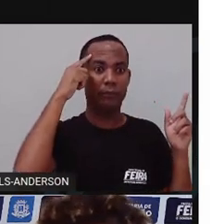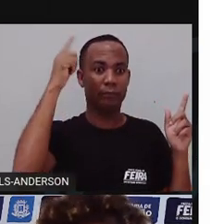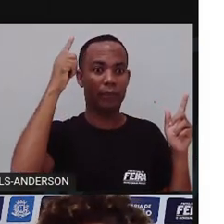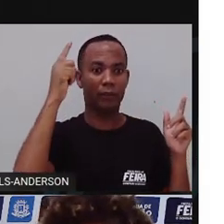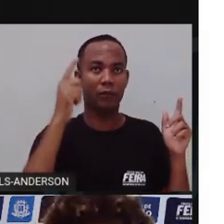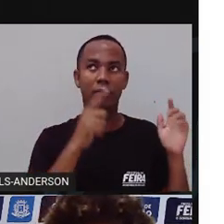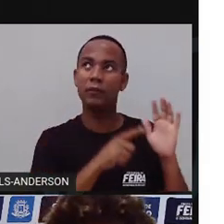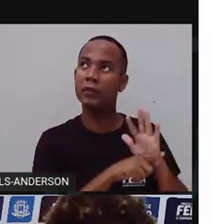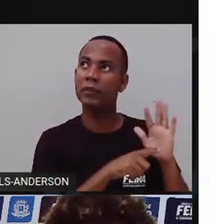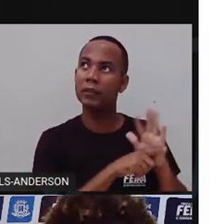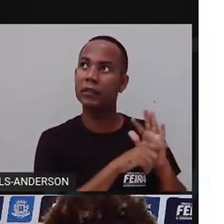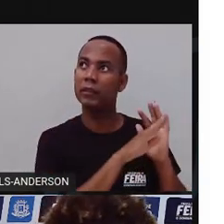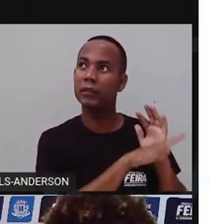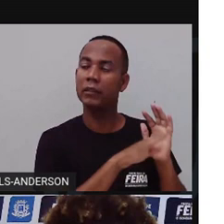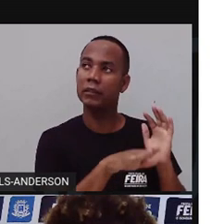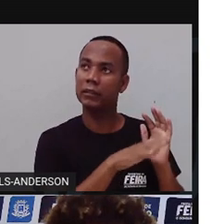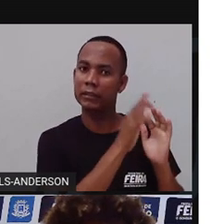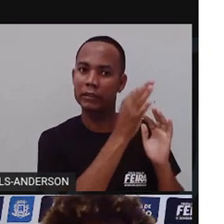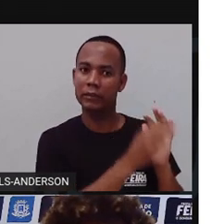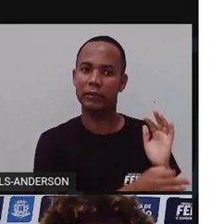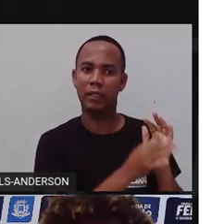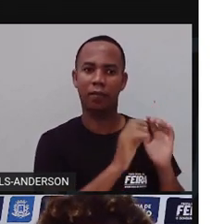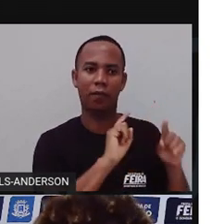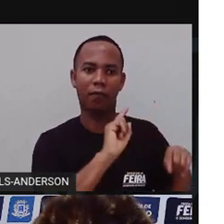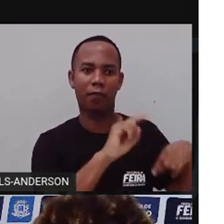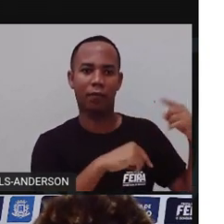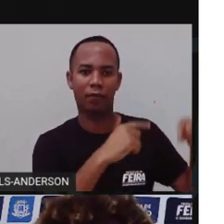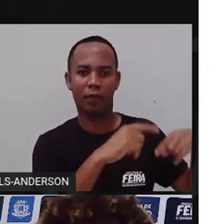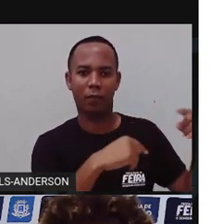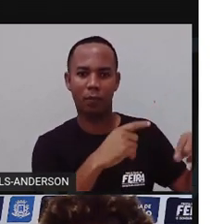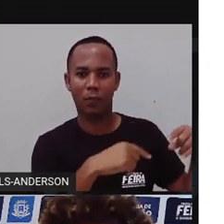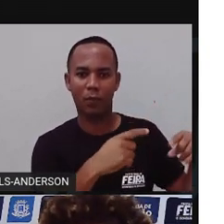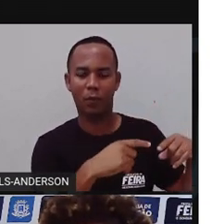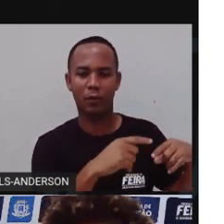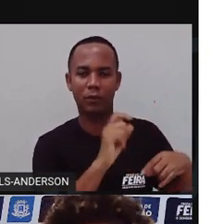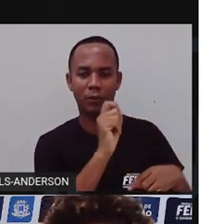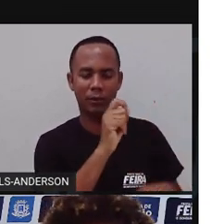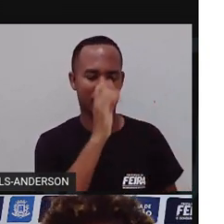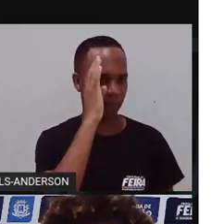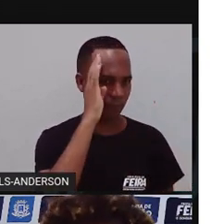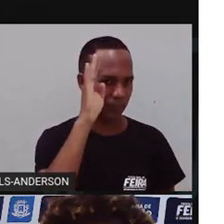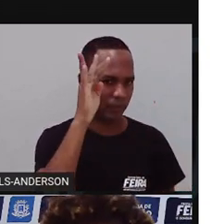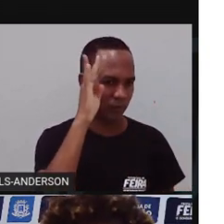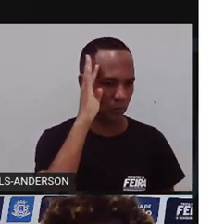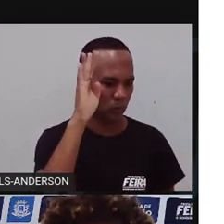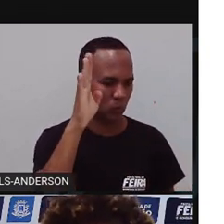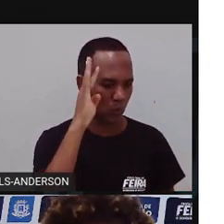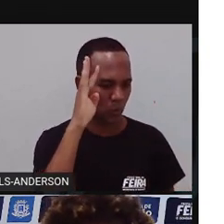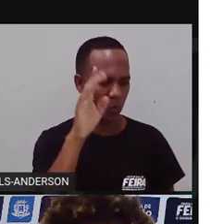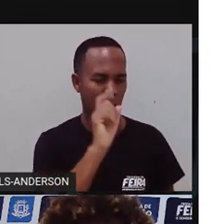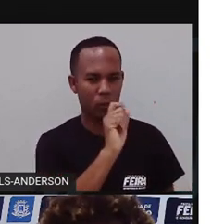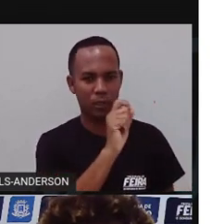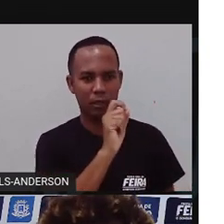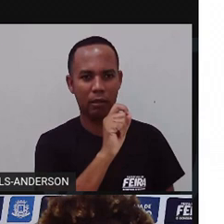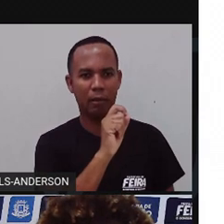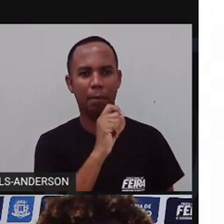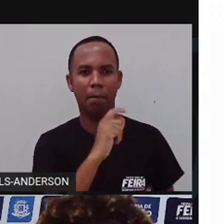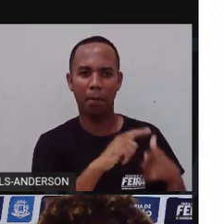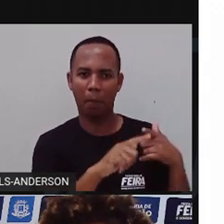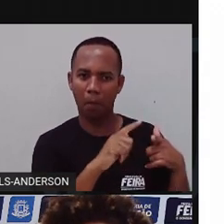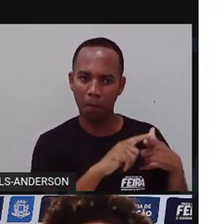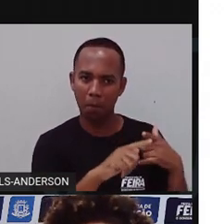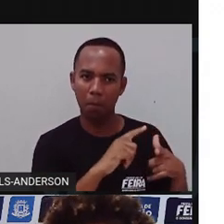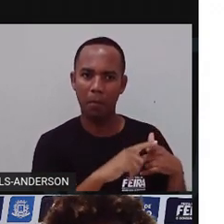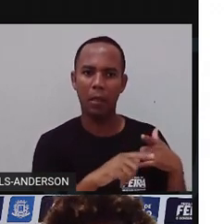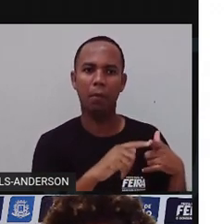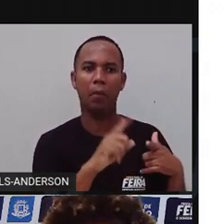se as crianças não tinham razão. Depois de refletir sobre o prejuízo que ele causou à população da cidade,